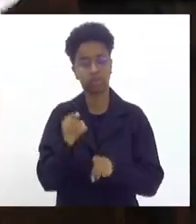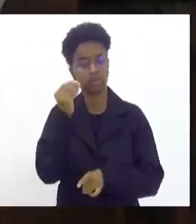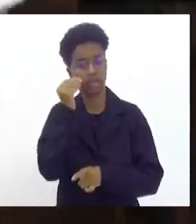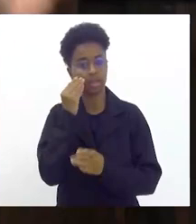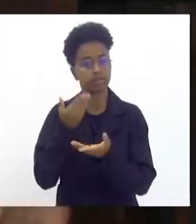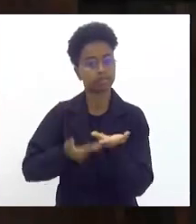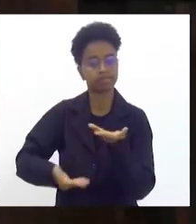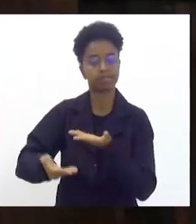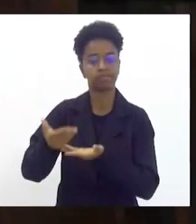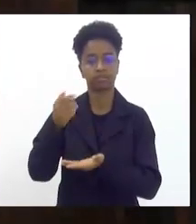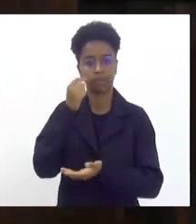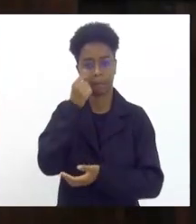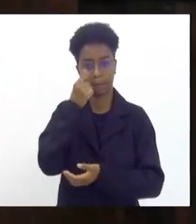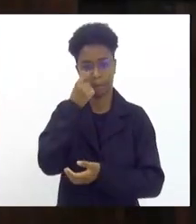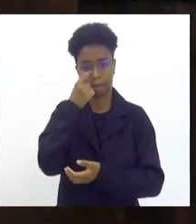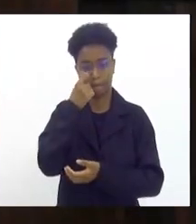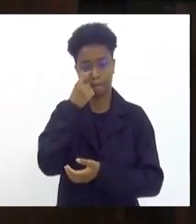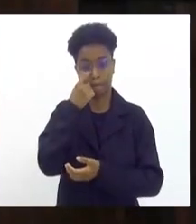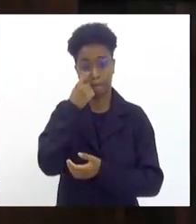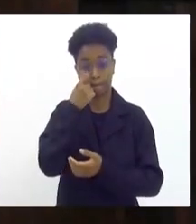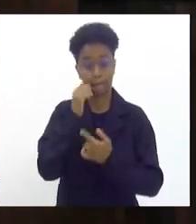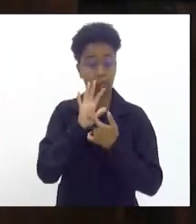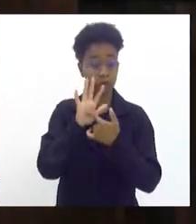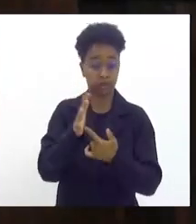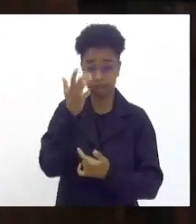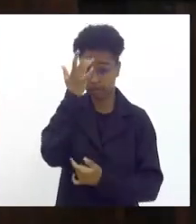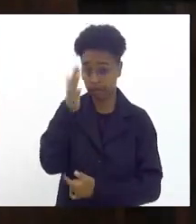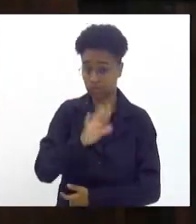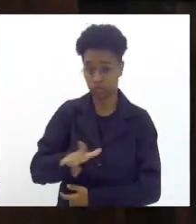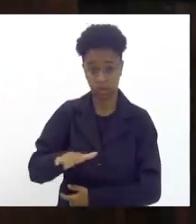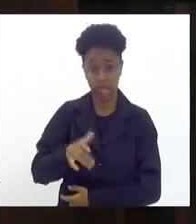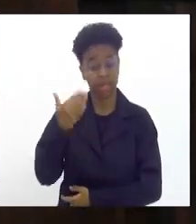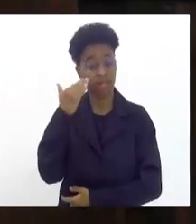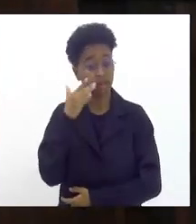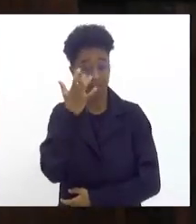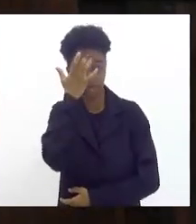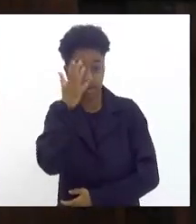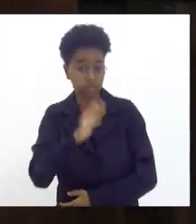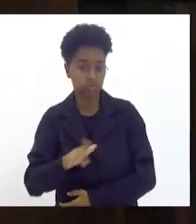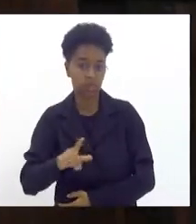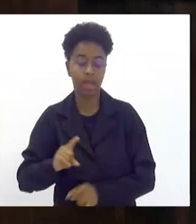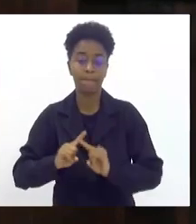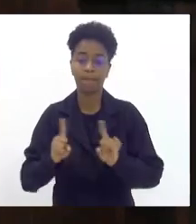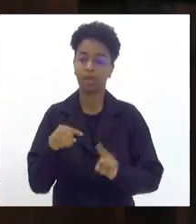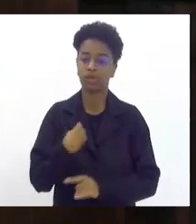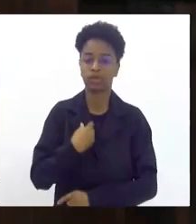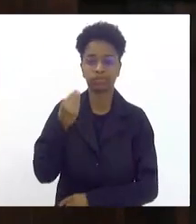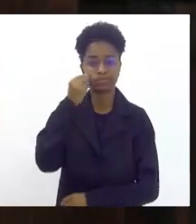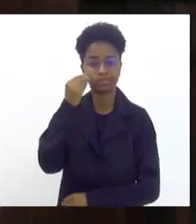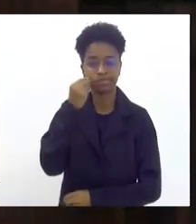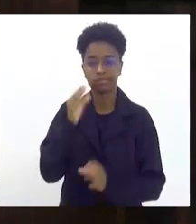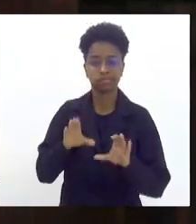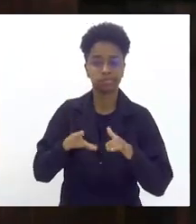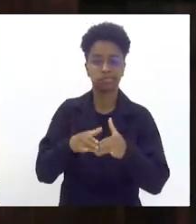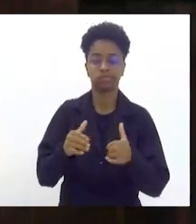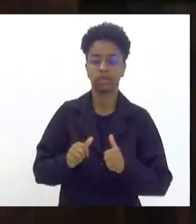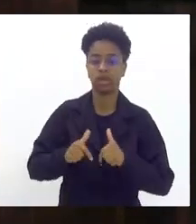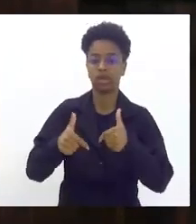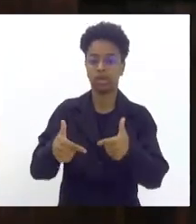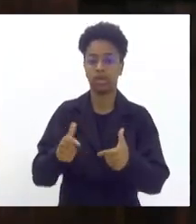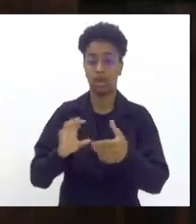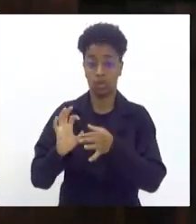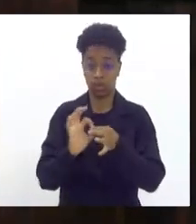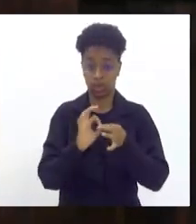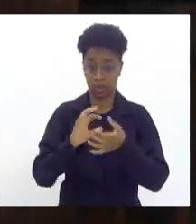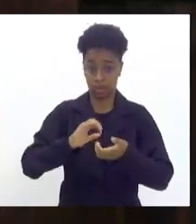E representar não é tão fácil. Se entender não é tão fácil, mas a gente está aprendendo a coletivar. A União de Maricá,